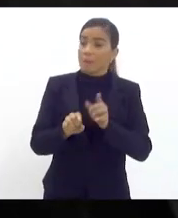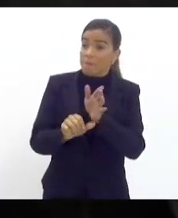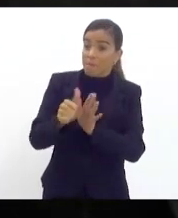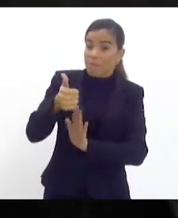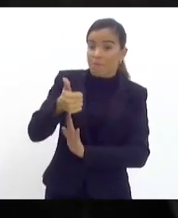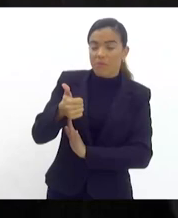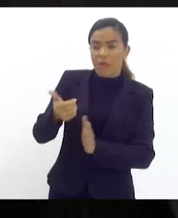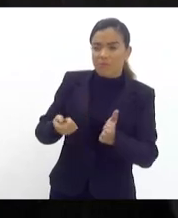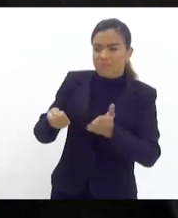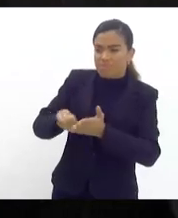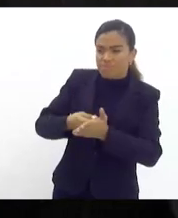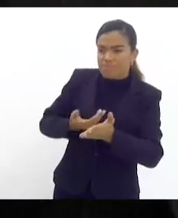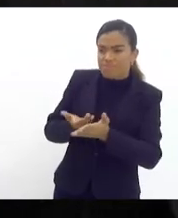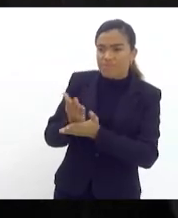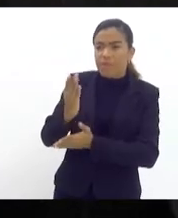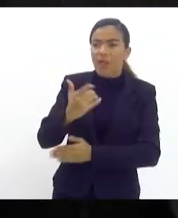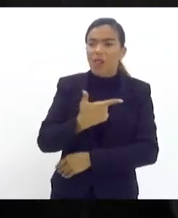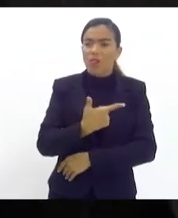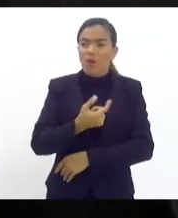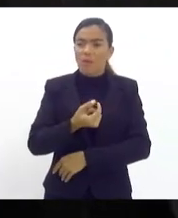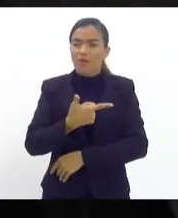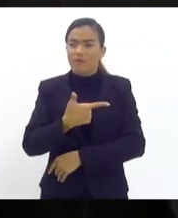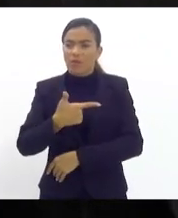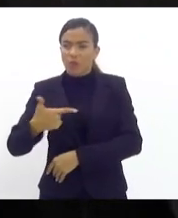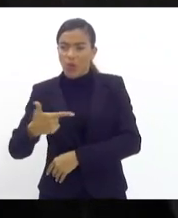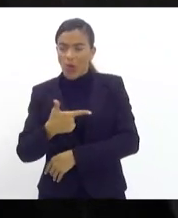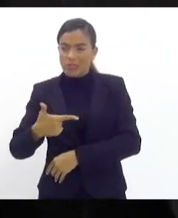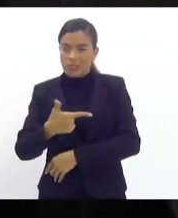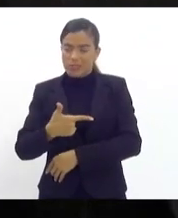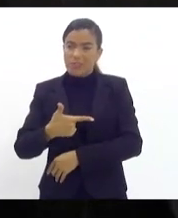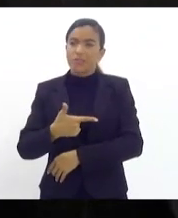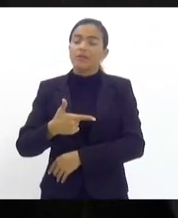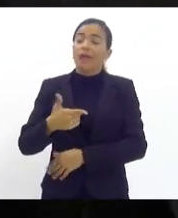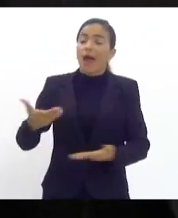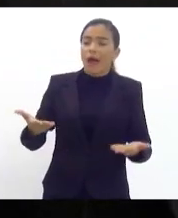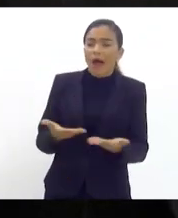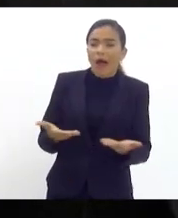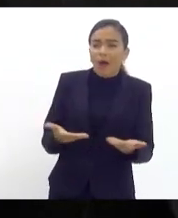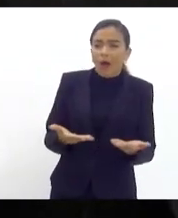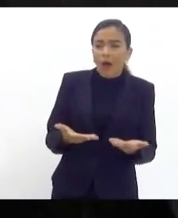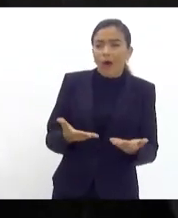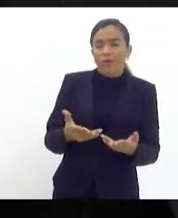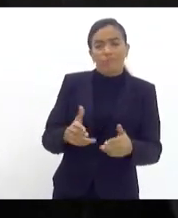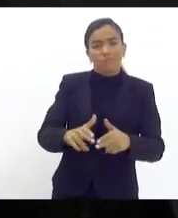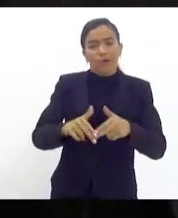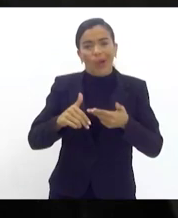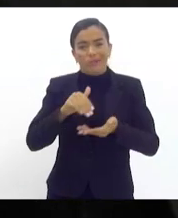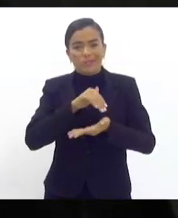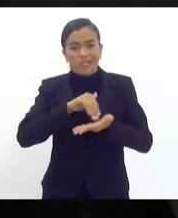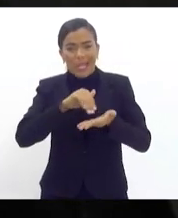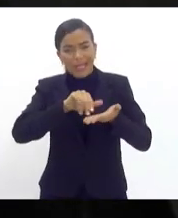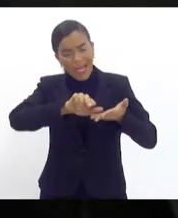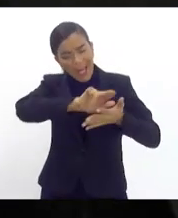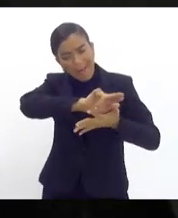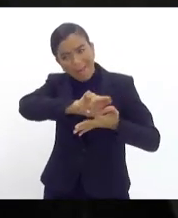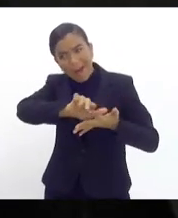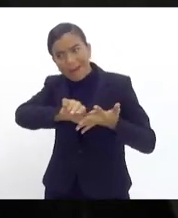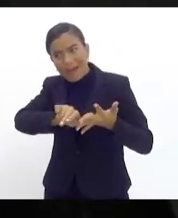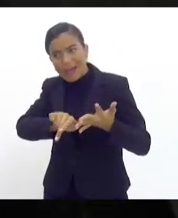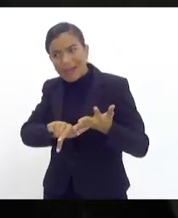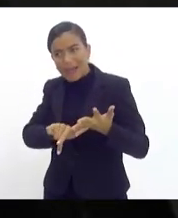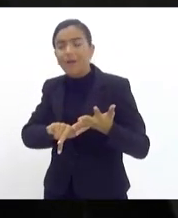sancionou essa lei em 2022 e que agora através das suas secretarias ele